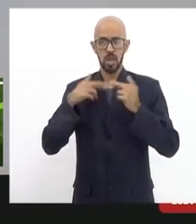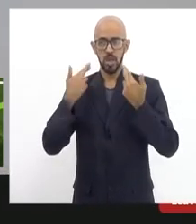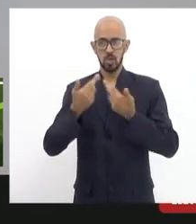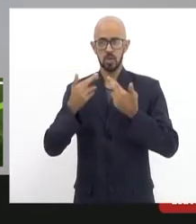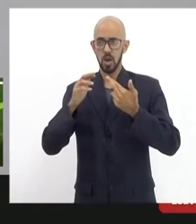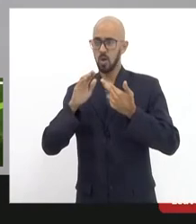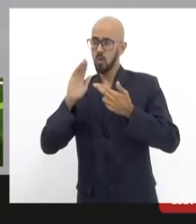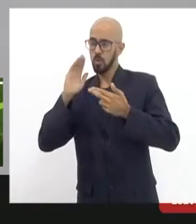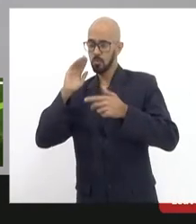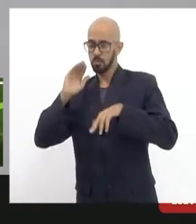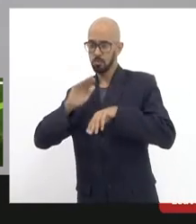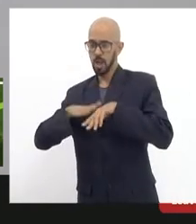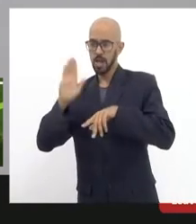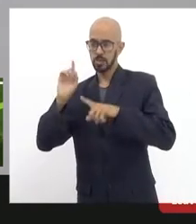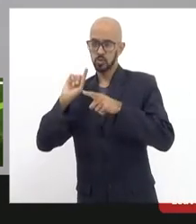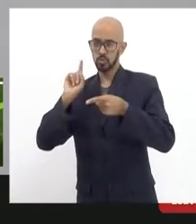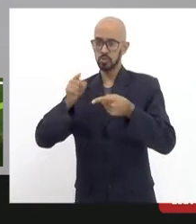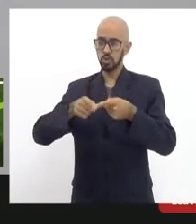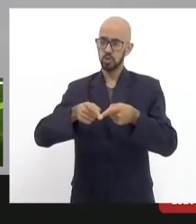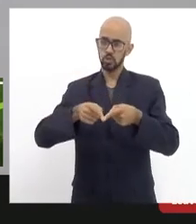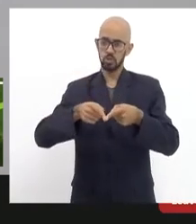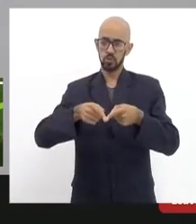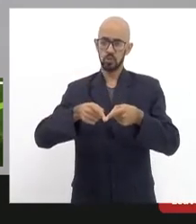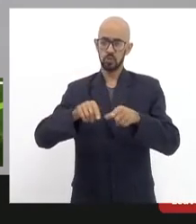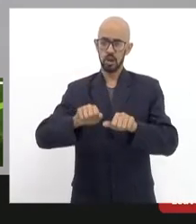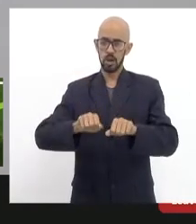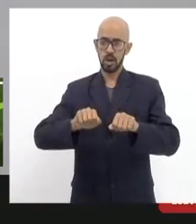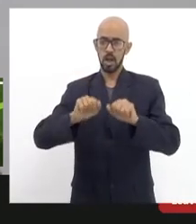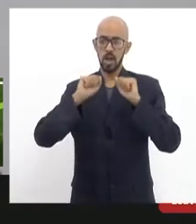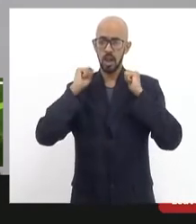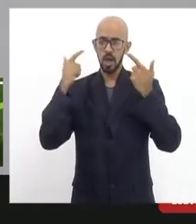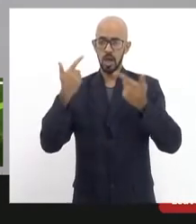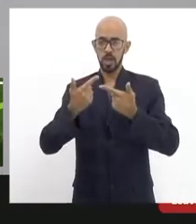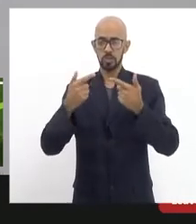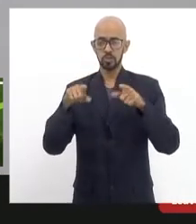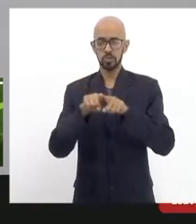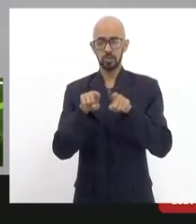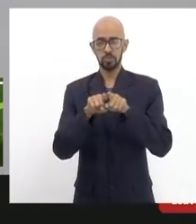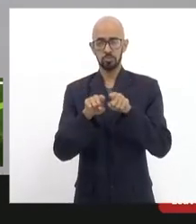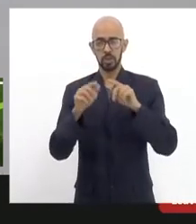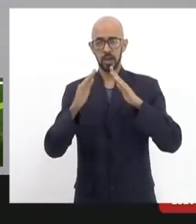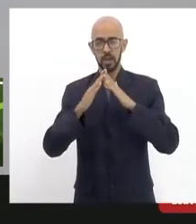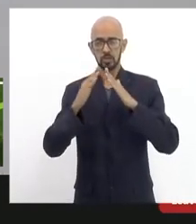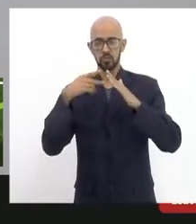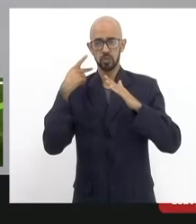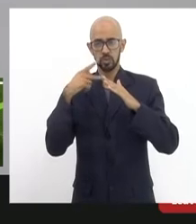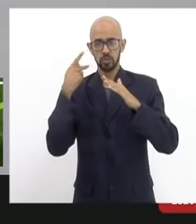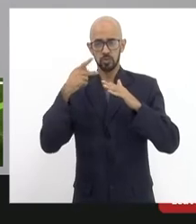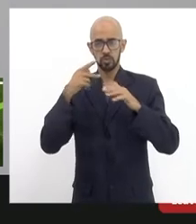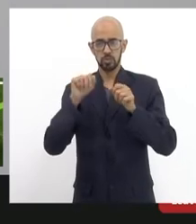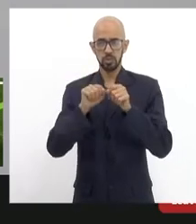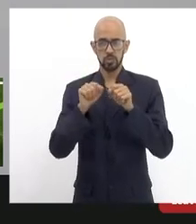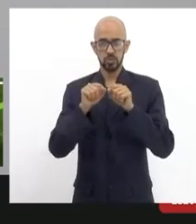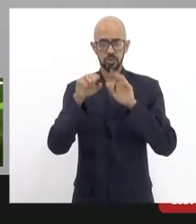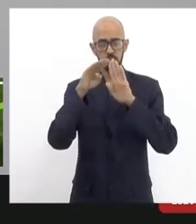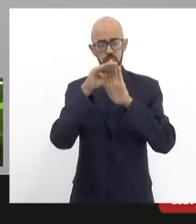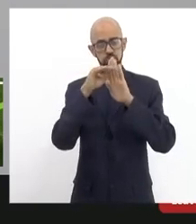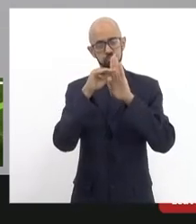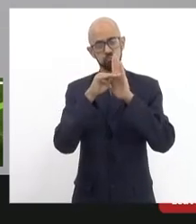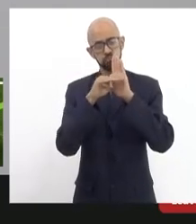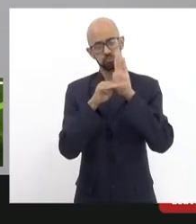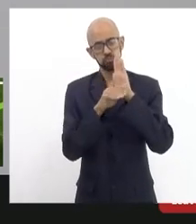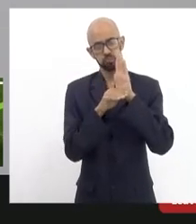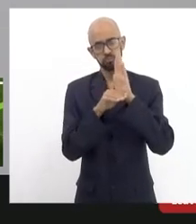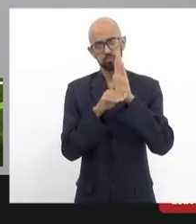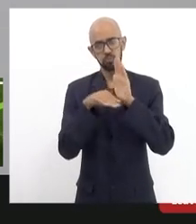objetiva da Assembleia da Câmara da Amaste com o presidente Caxilho e sua equipe para a gente fazer um checklist de vários pontos